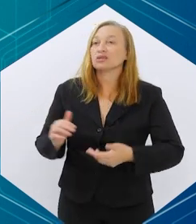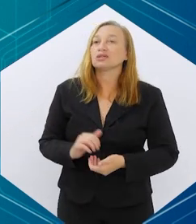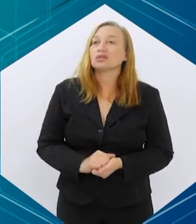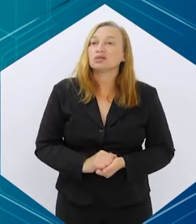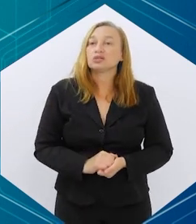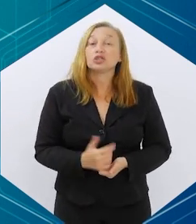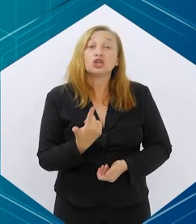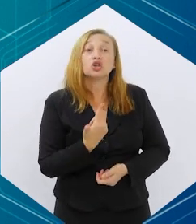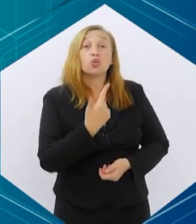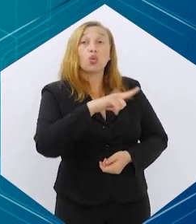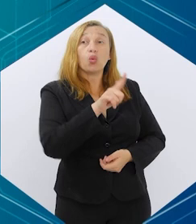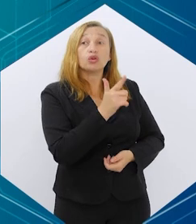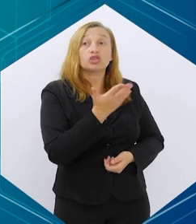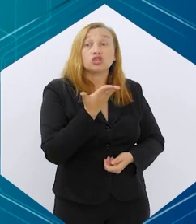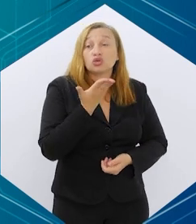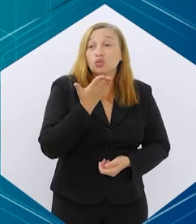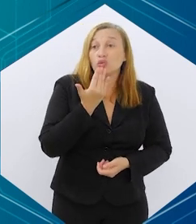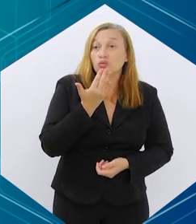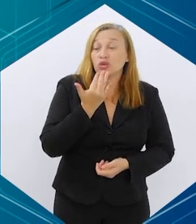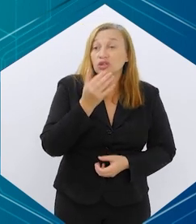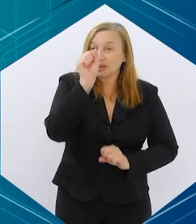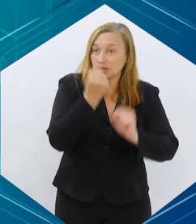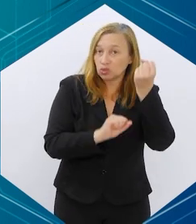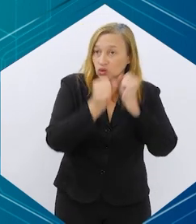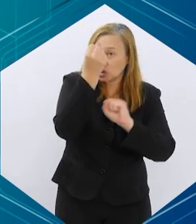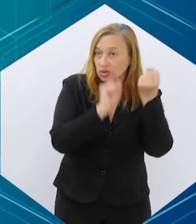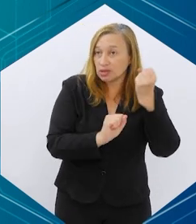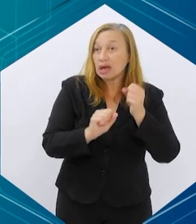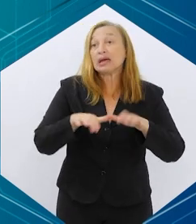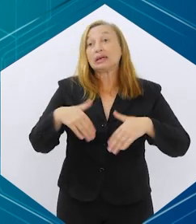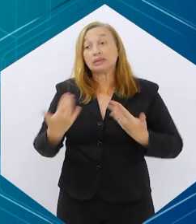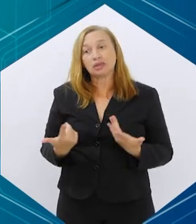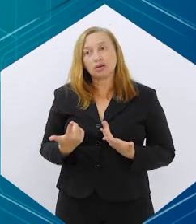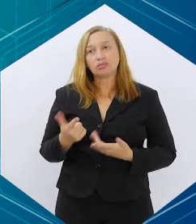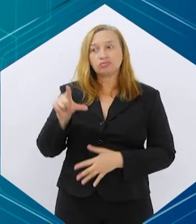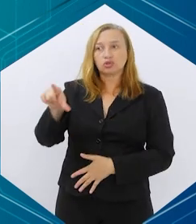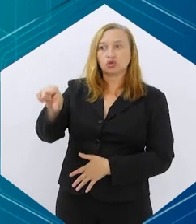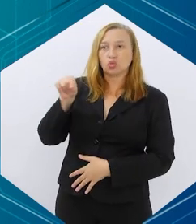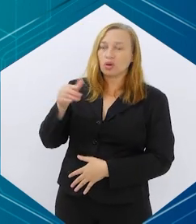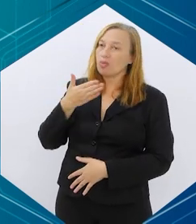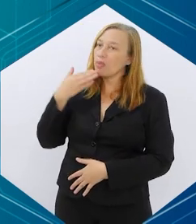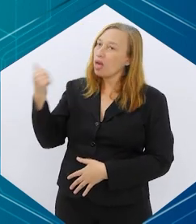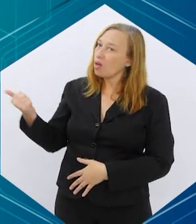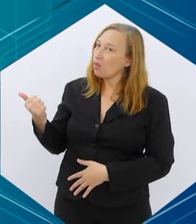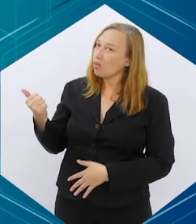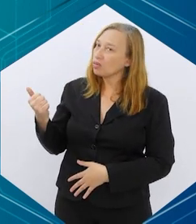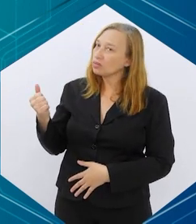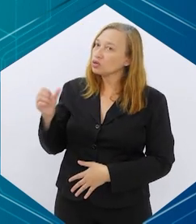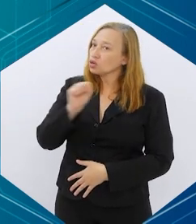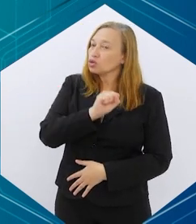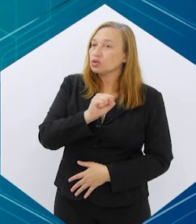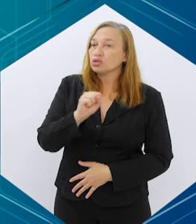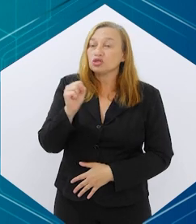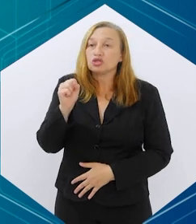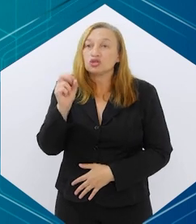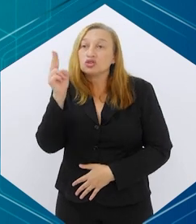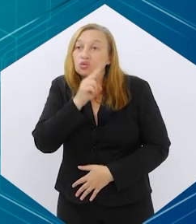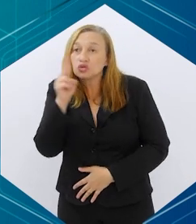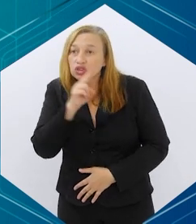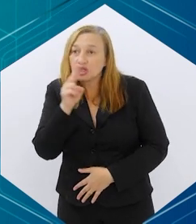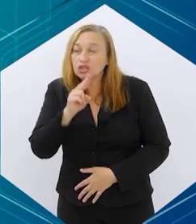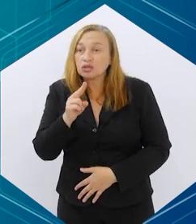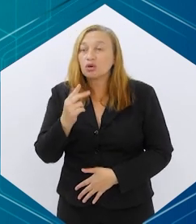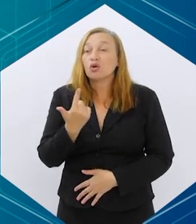de nutrientes e outros alimentos industrializados, então, acaba sendo uma opção, né? SOS, assim como